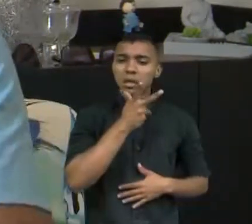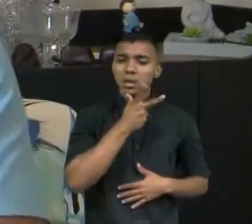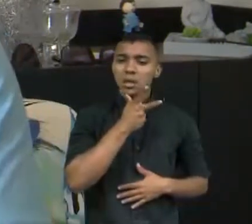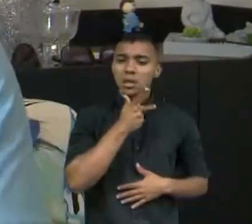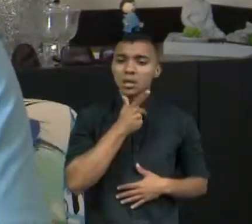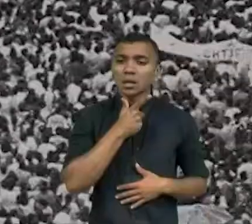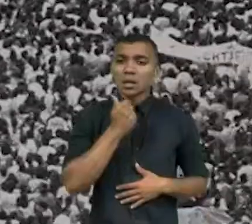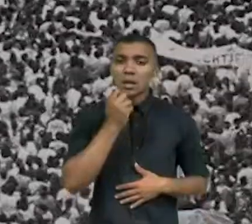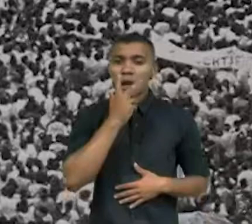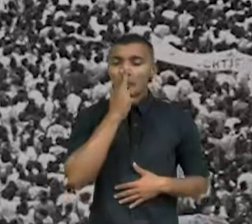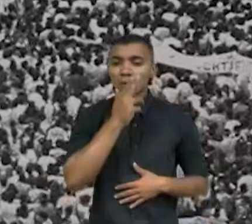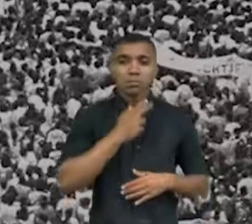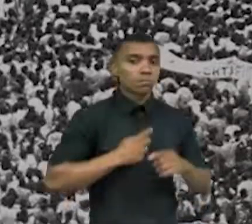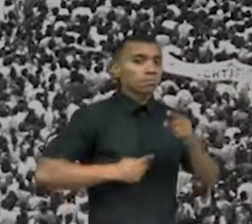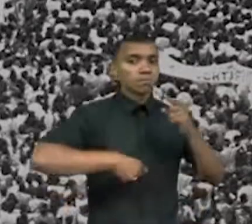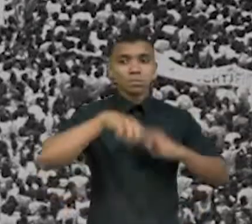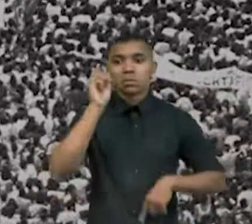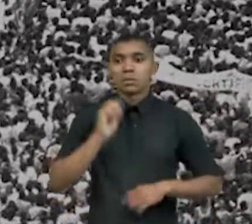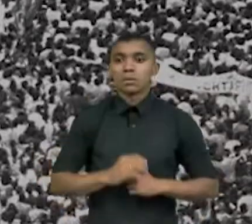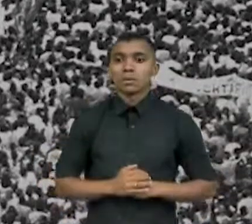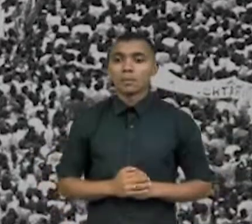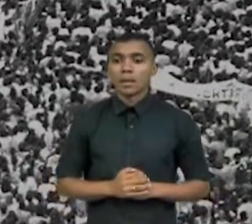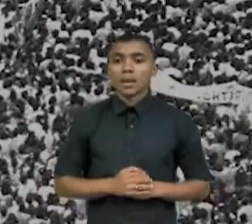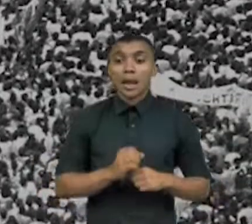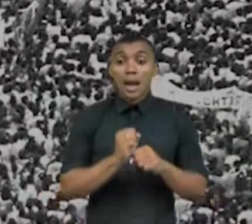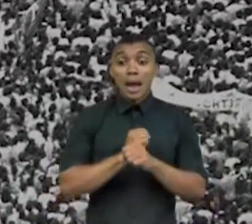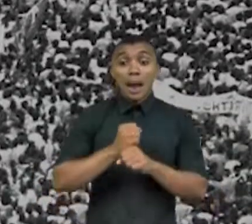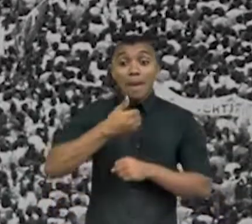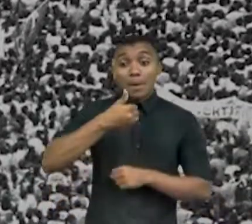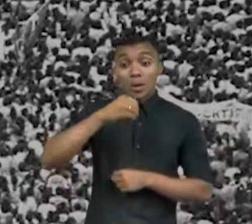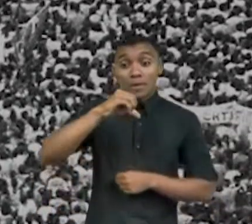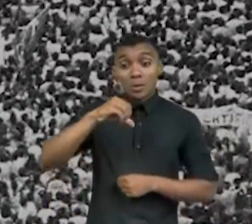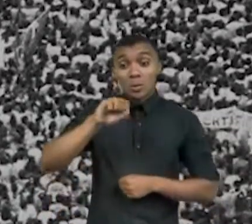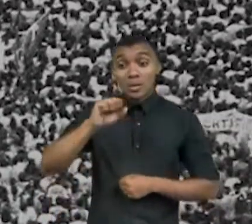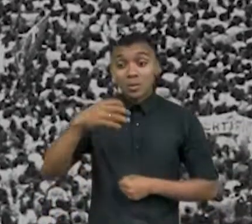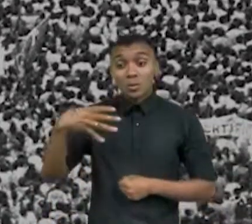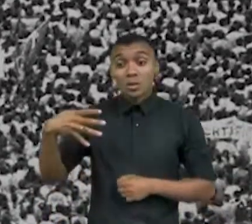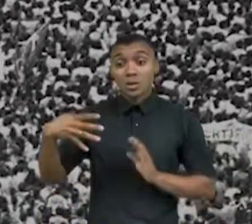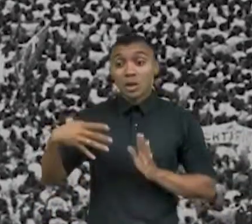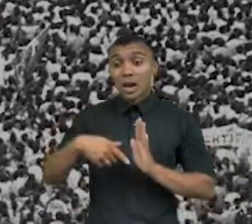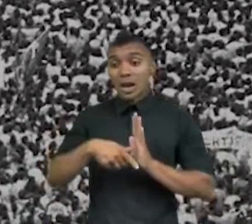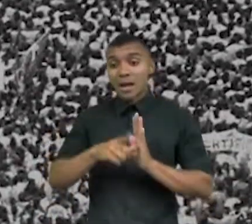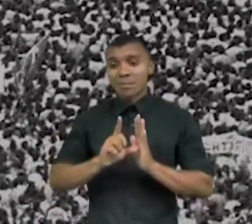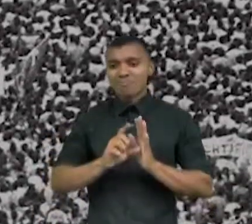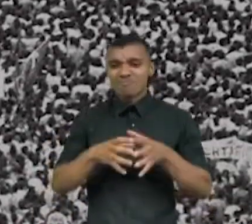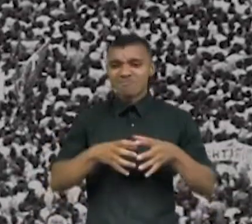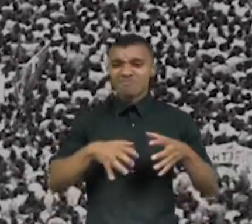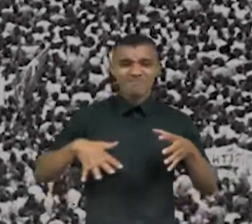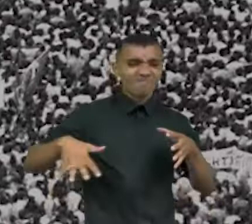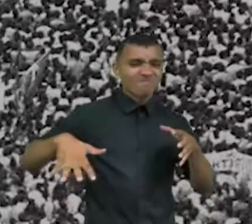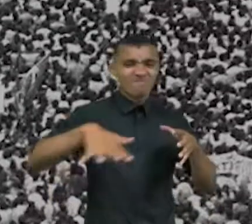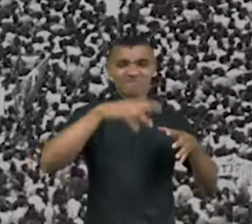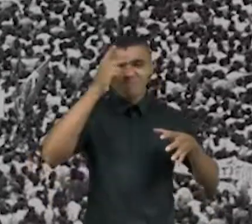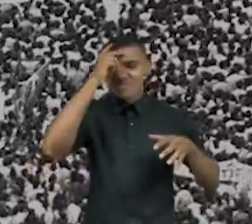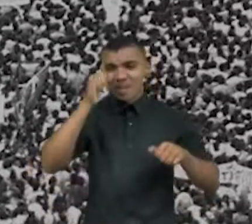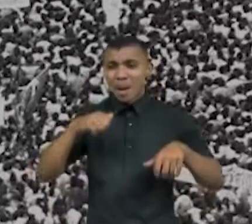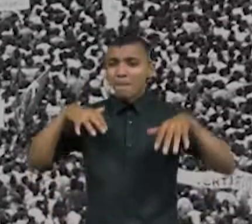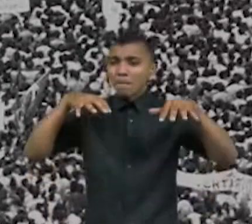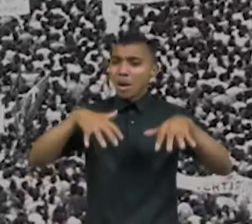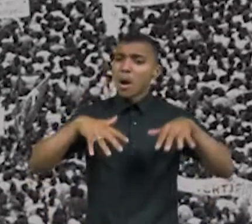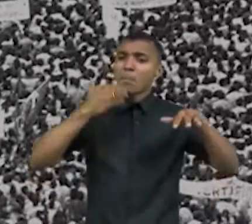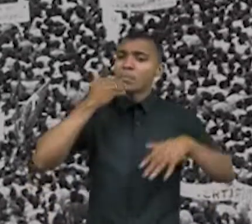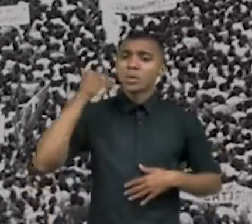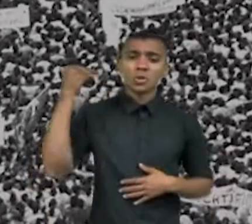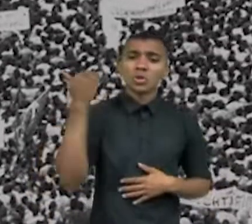radical. Em 1984, milhares de pessoas foram às ruas exigir a volta das